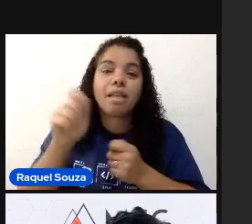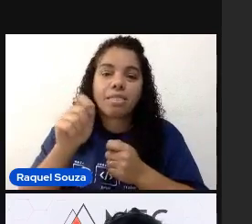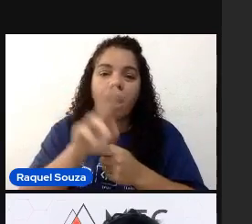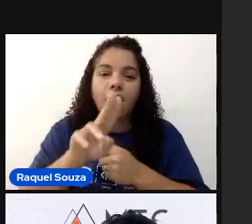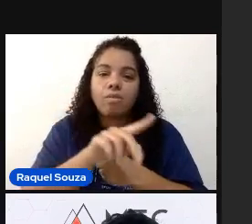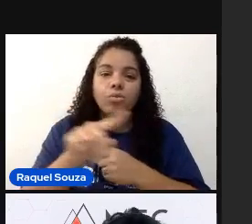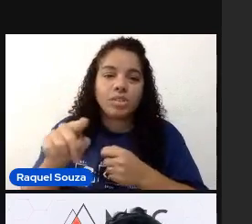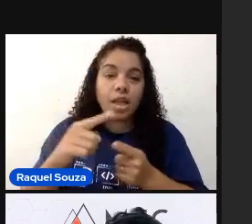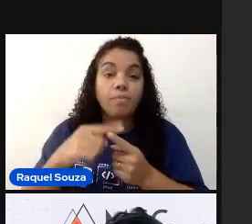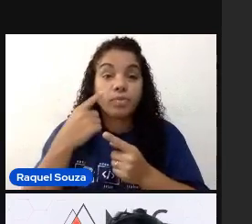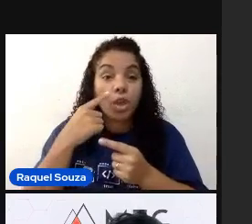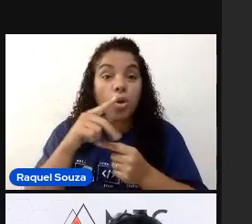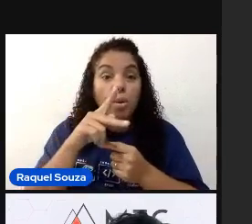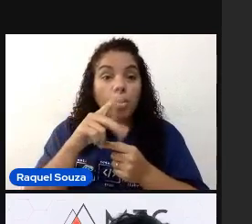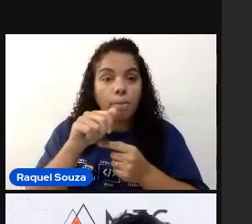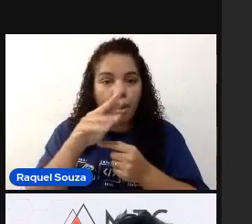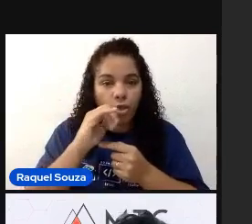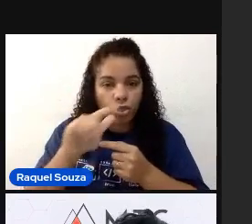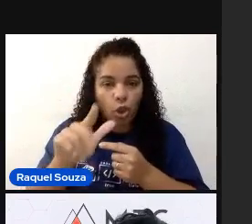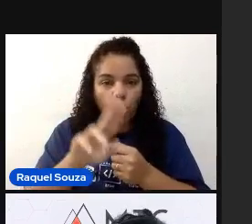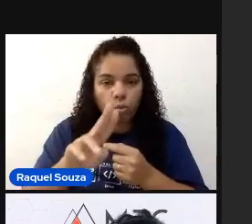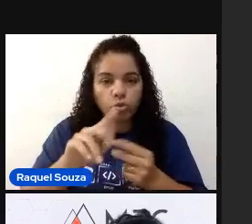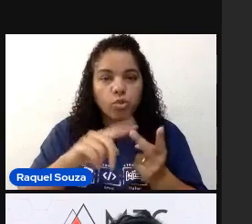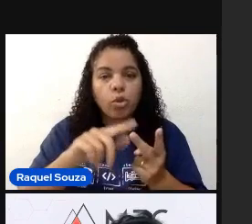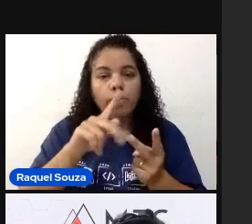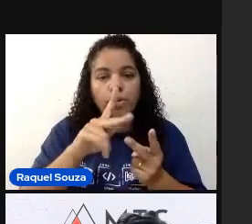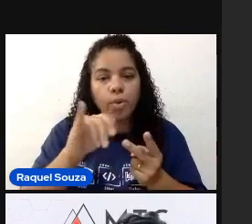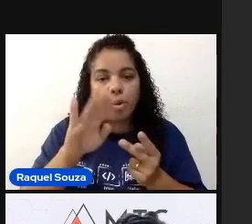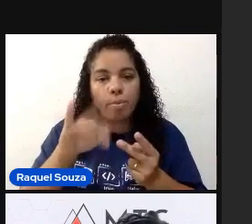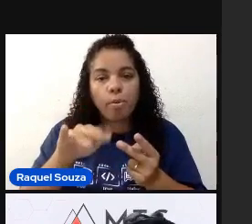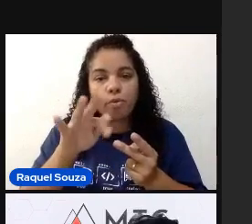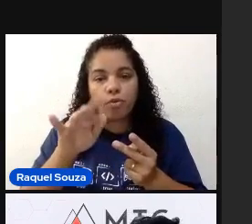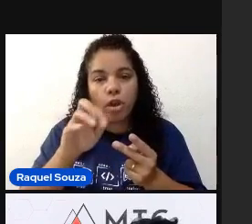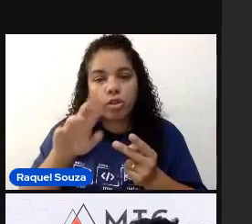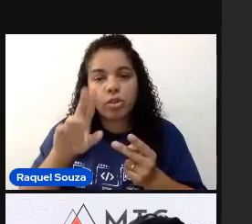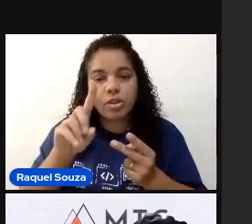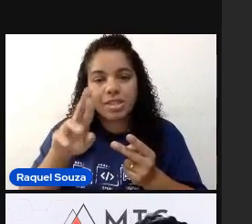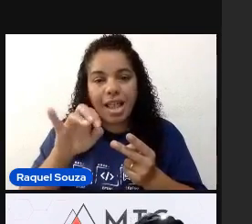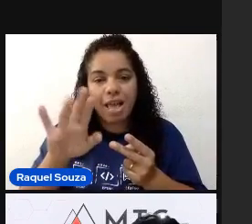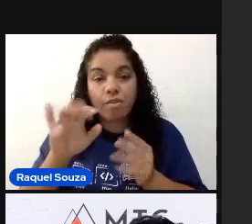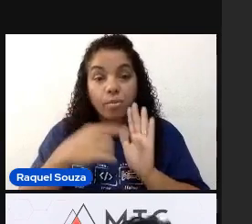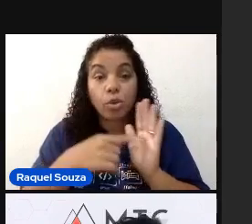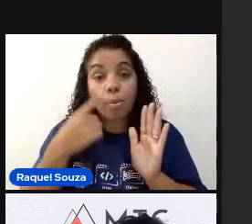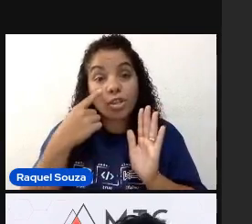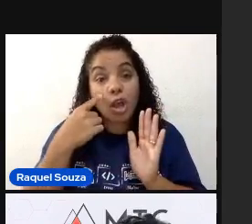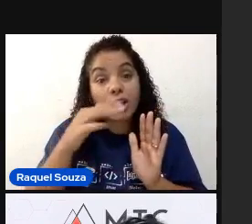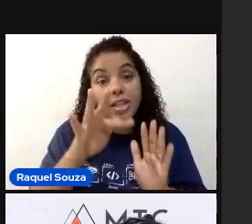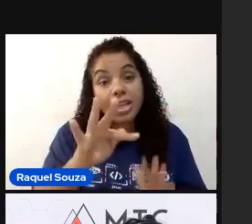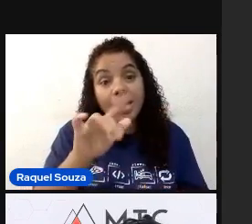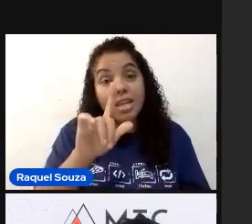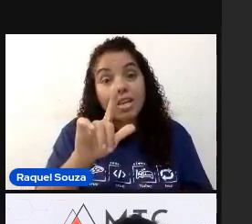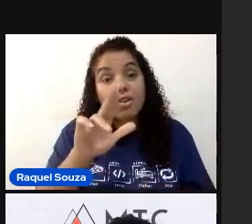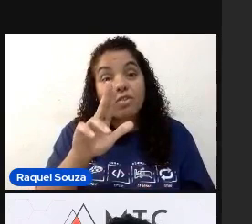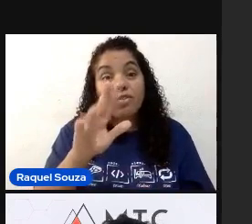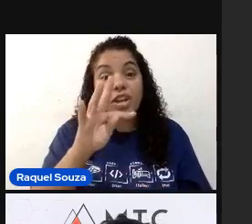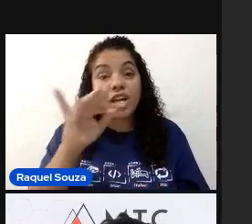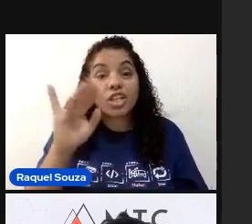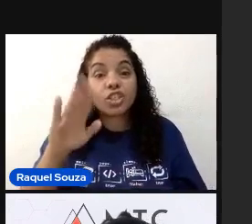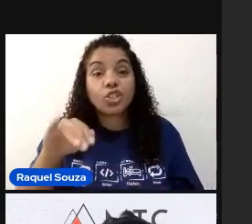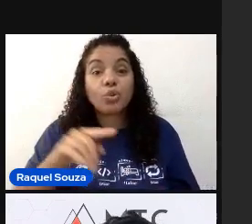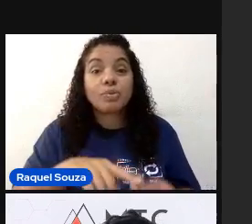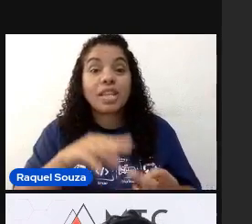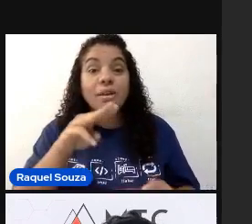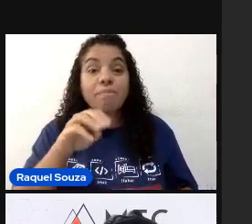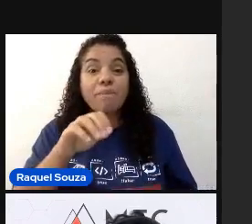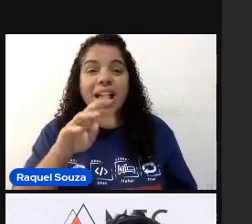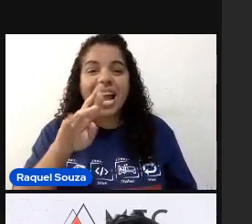Então, o Patrol que a gente mostrou, o Appium Flutter Driver que a gente mostrou também. Mas, olha, tem o Flutium, tem o Maestro.